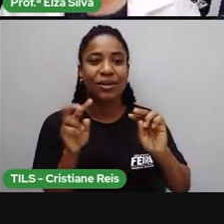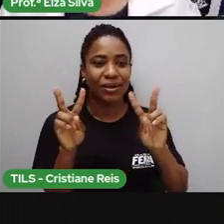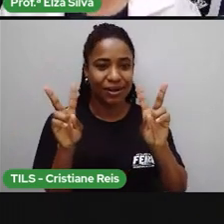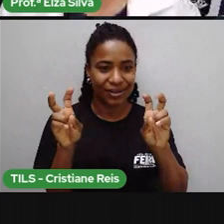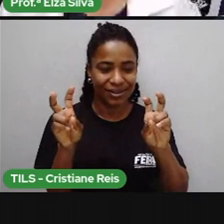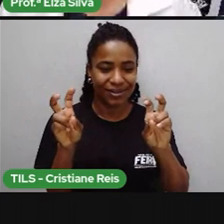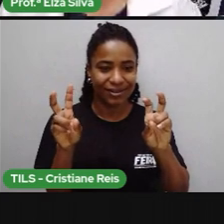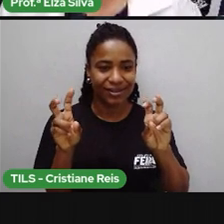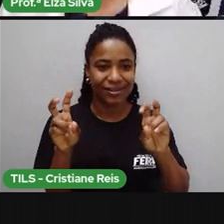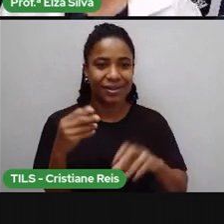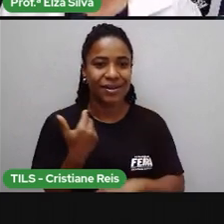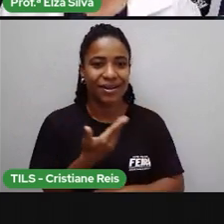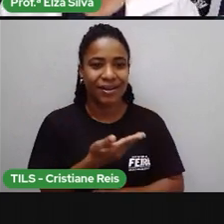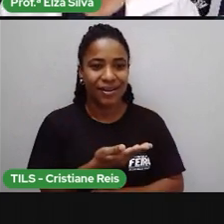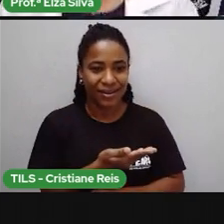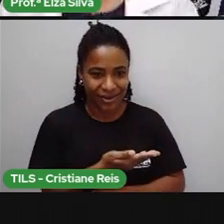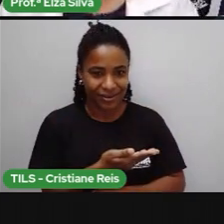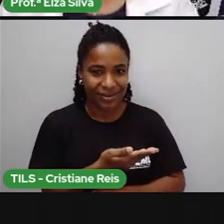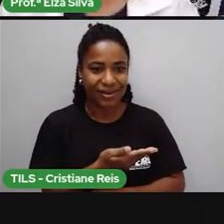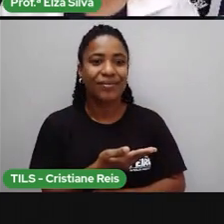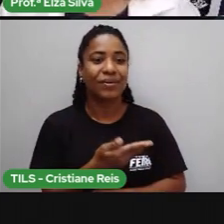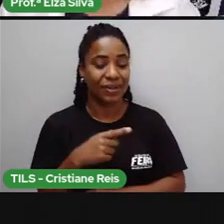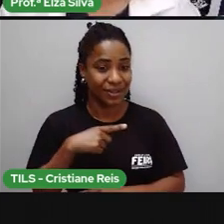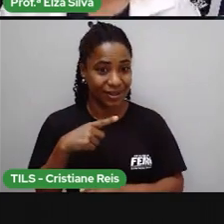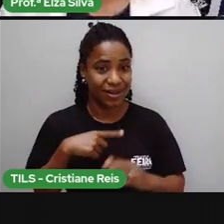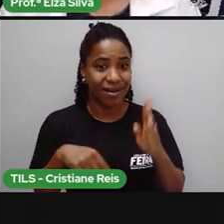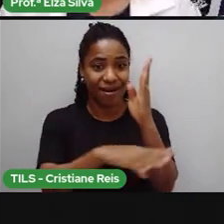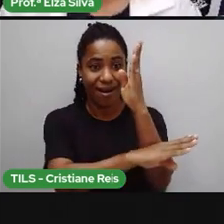infográfico ou infográfico.